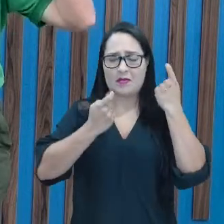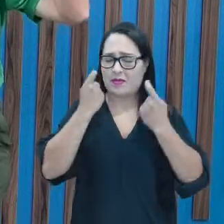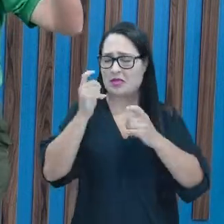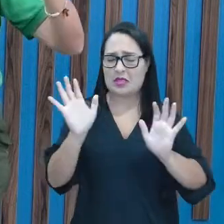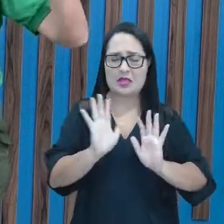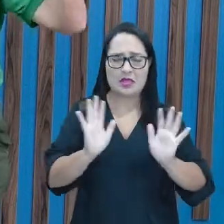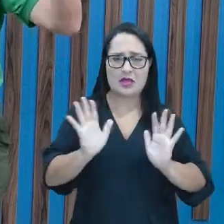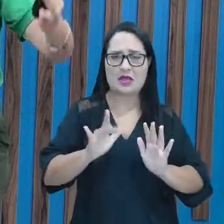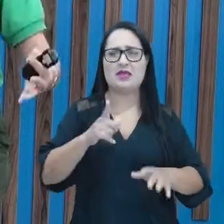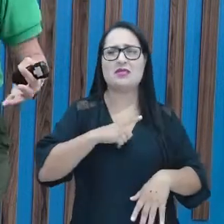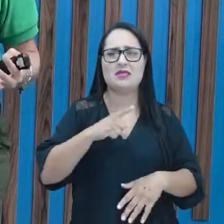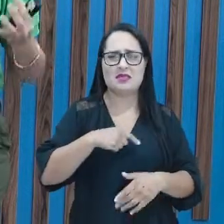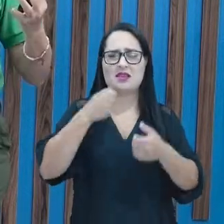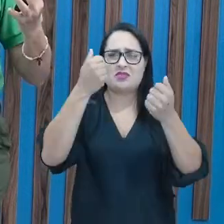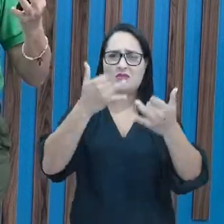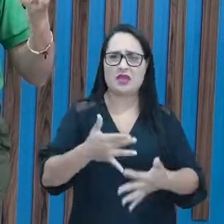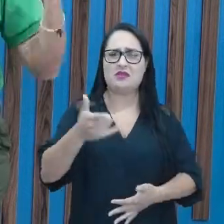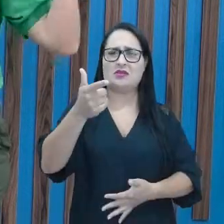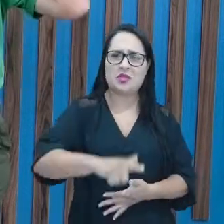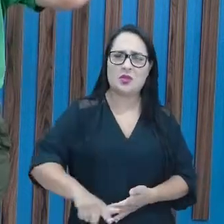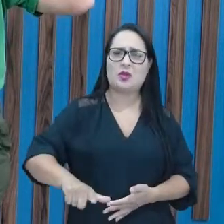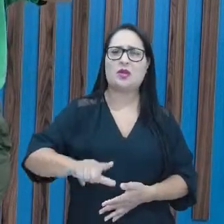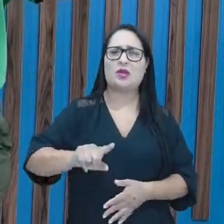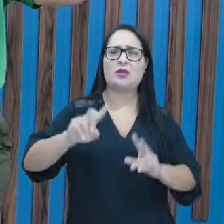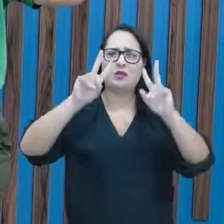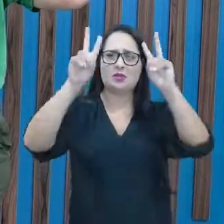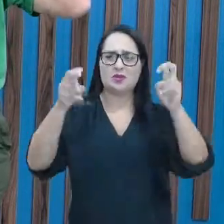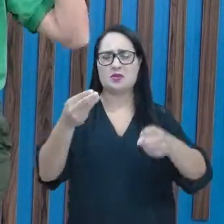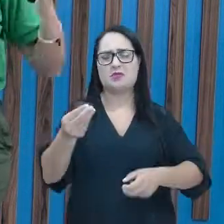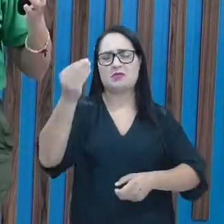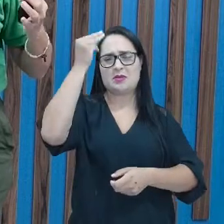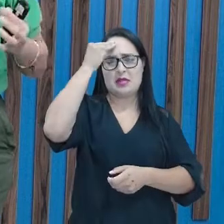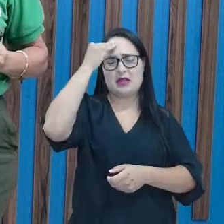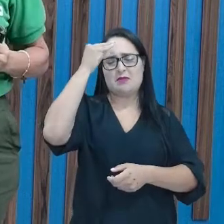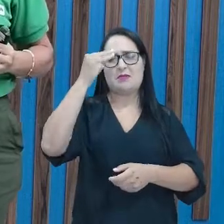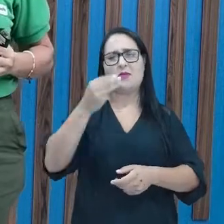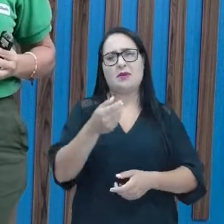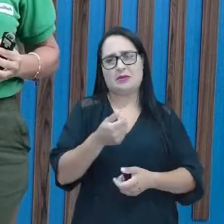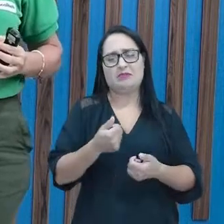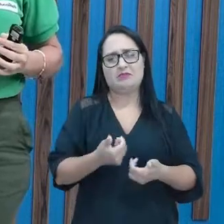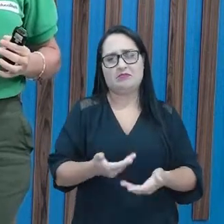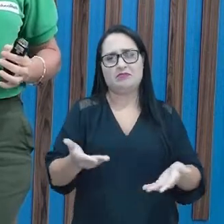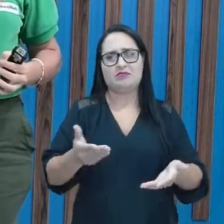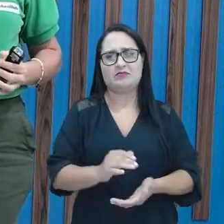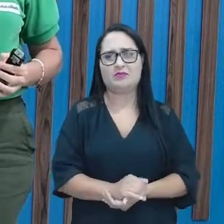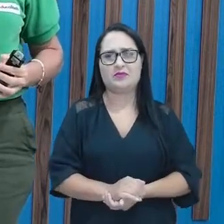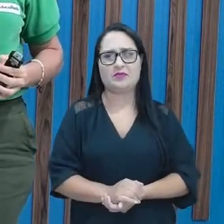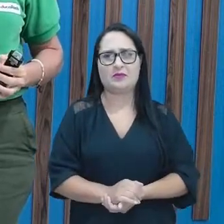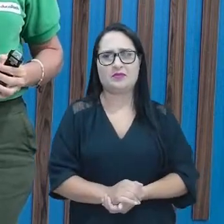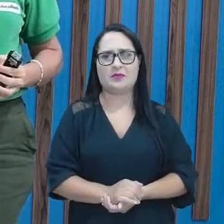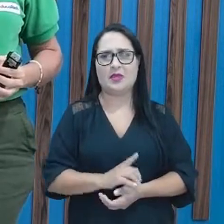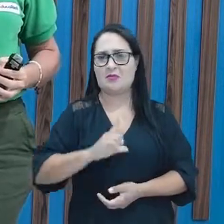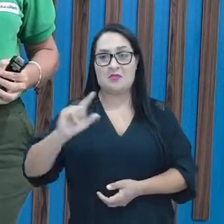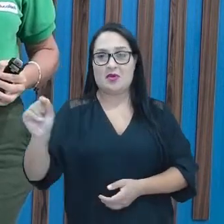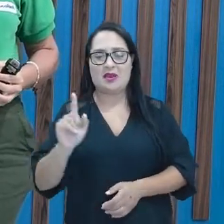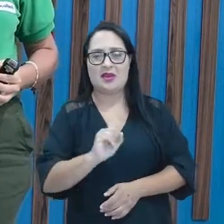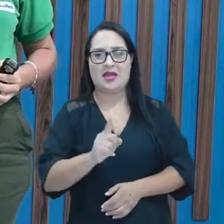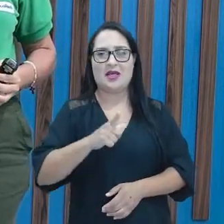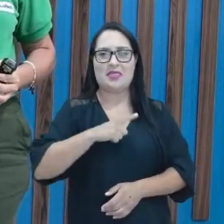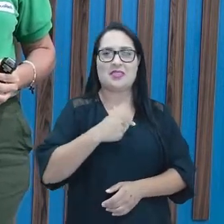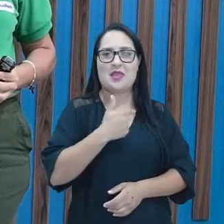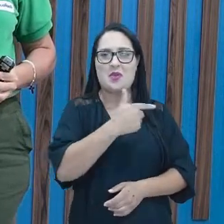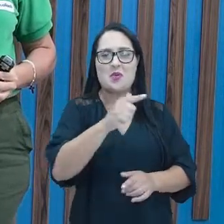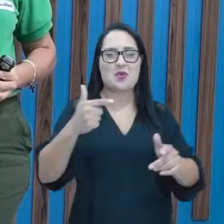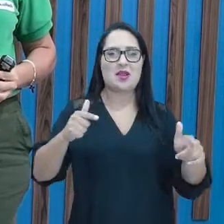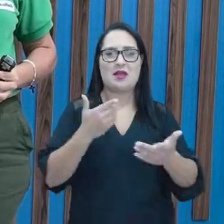revisões sobre esse assunto para você fixar na sua memória, tá bom gente? Não saiam daí, porque tem mais um